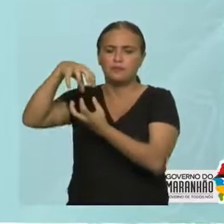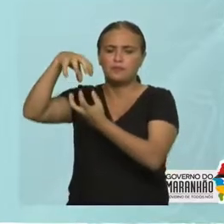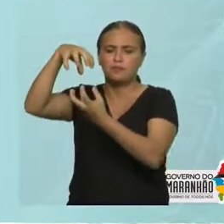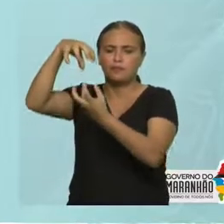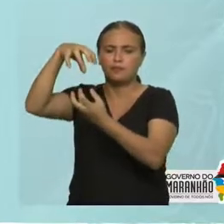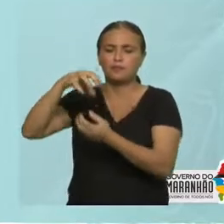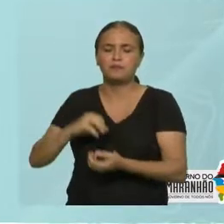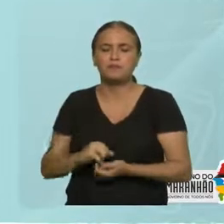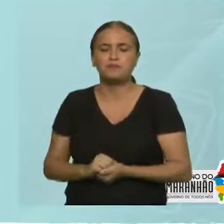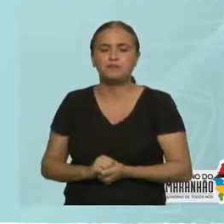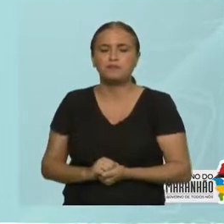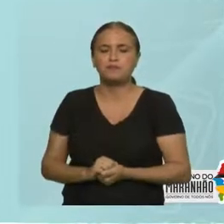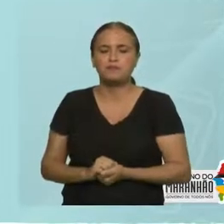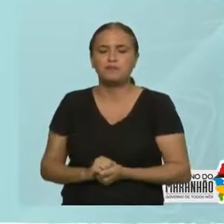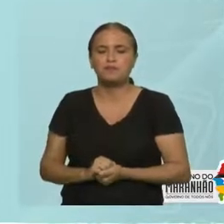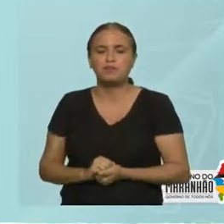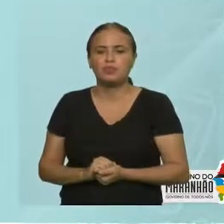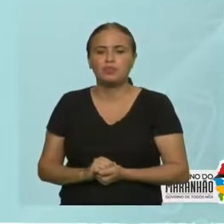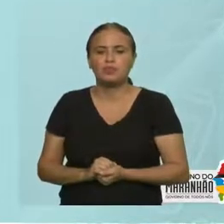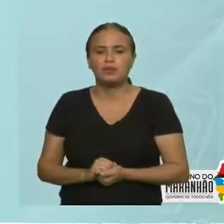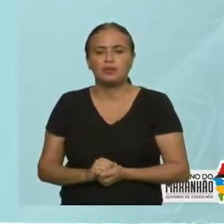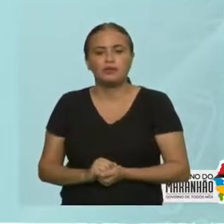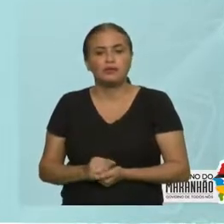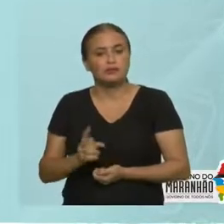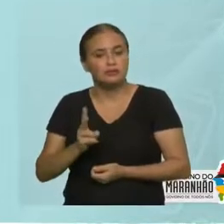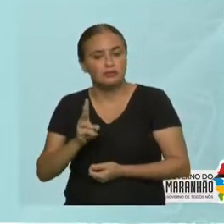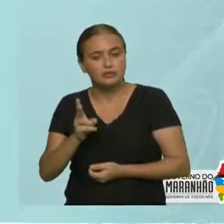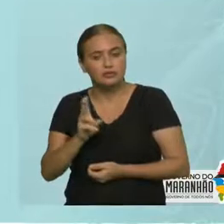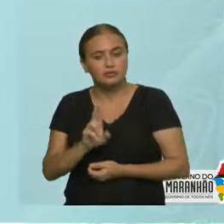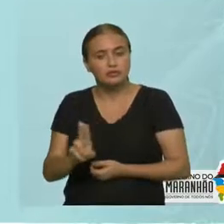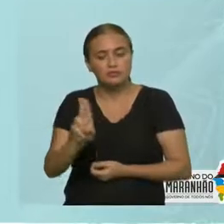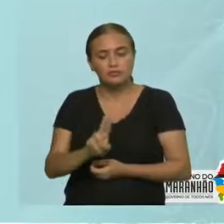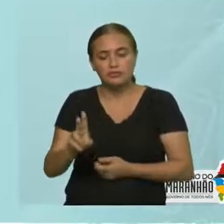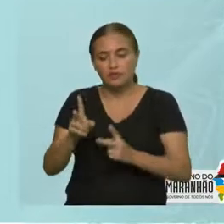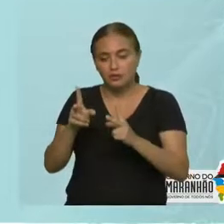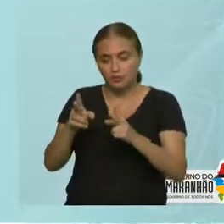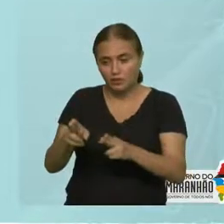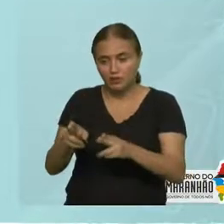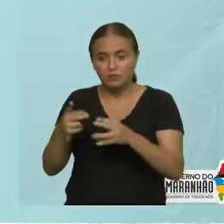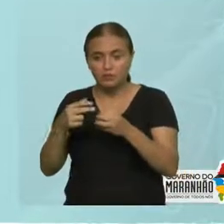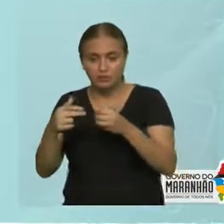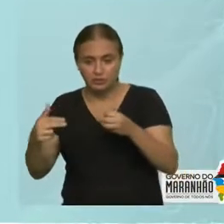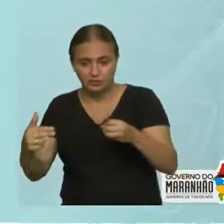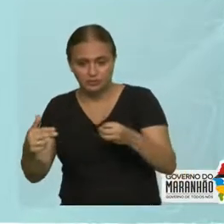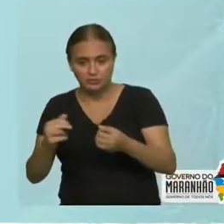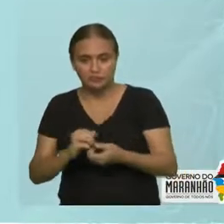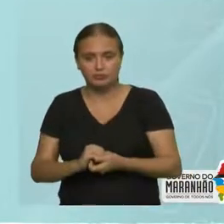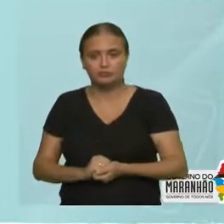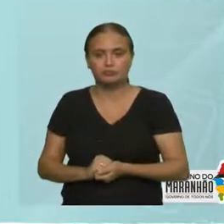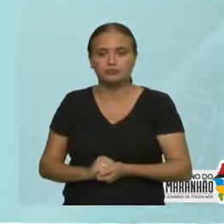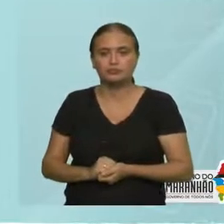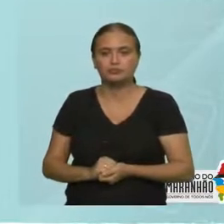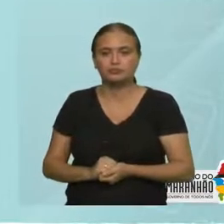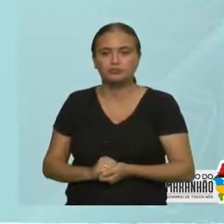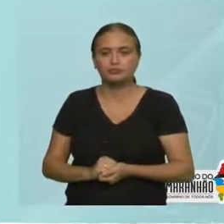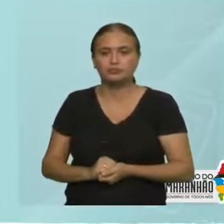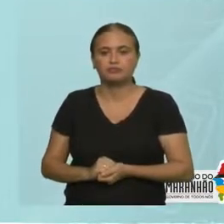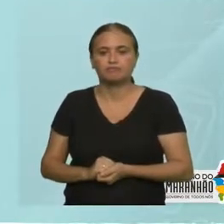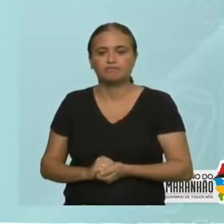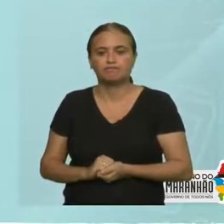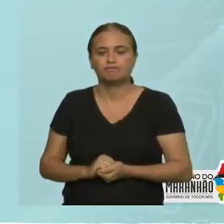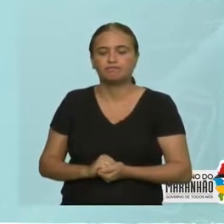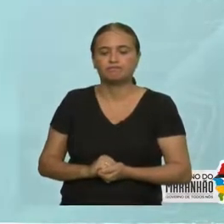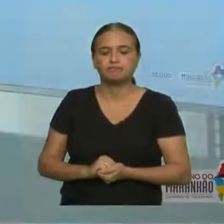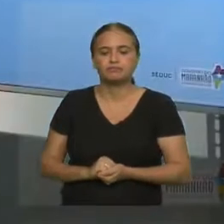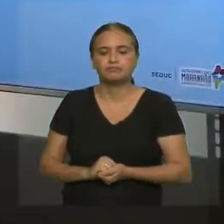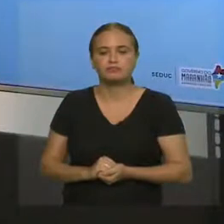disparar aí. Um par de forças de ação e reação sempre atuando no mesmo corpo? Um par de forças de ação e reação sempre atuando no mesmo corpo? Claro que não. Nós já